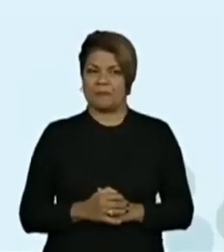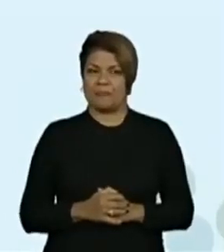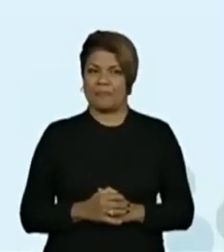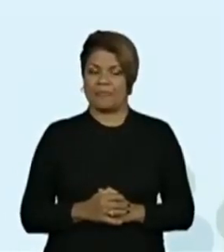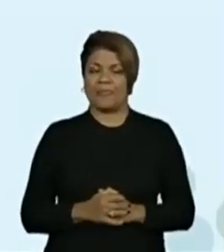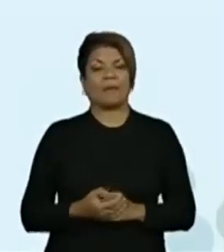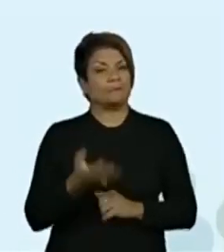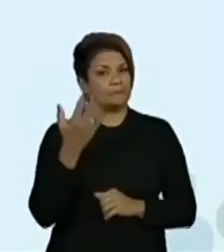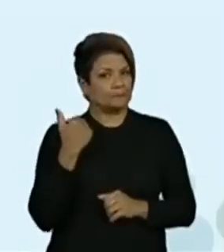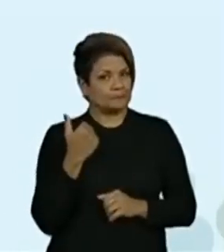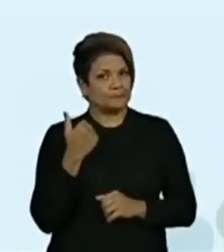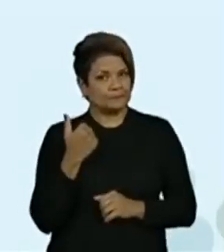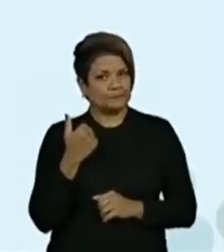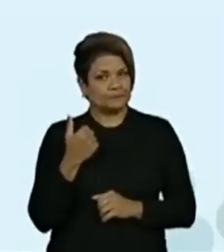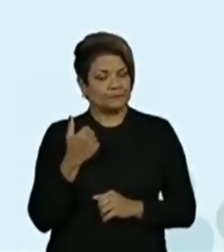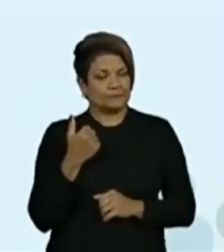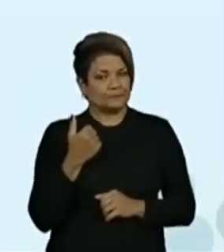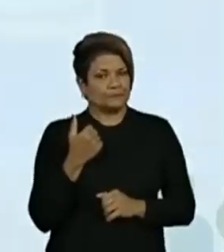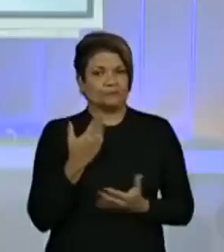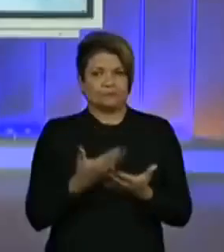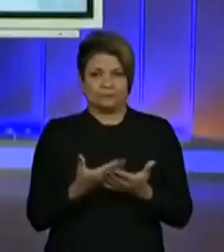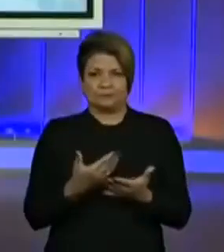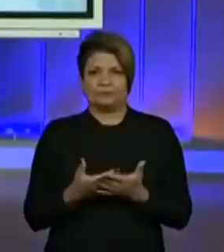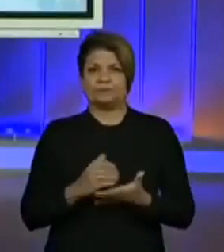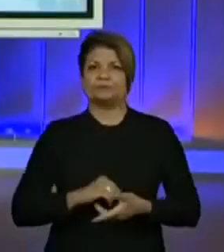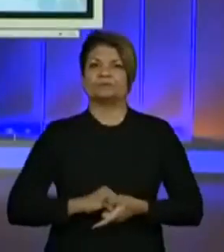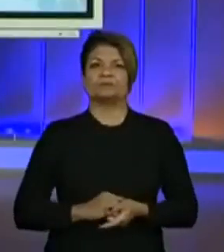Vamos lá então, para a nossa aula.